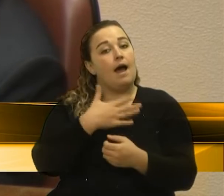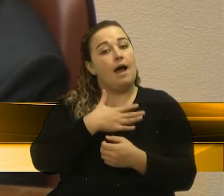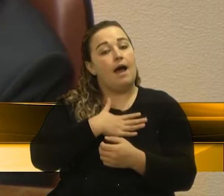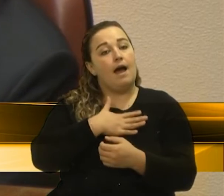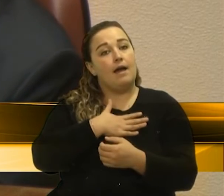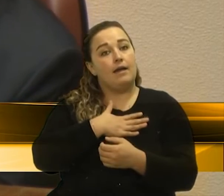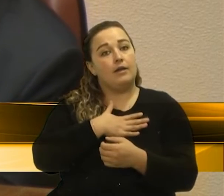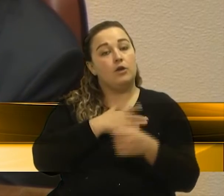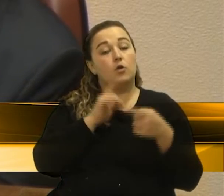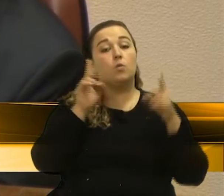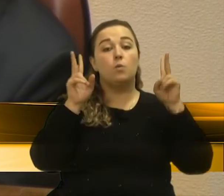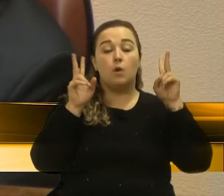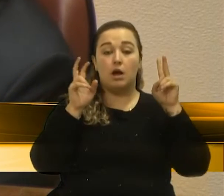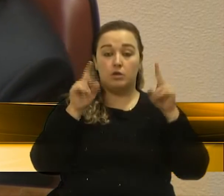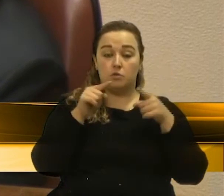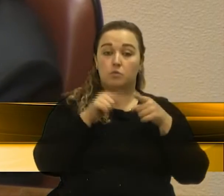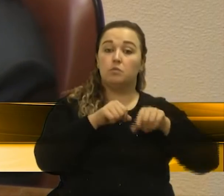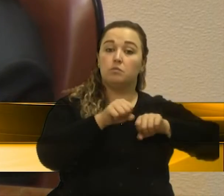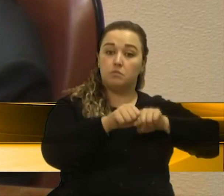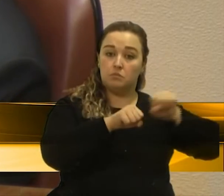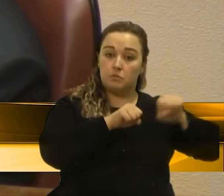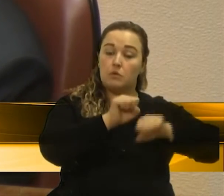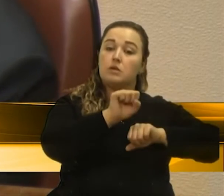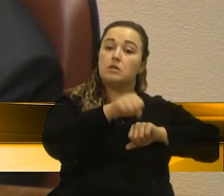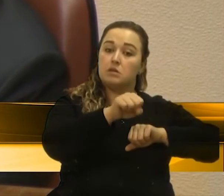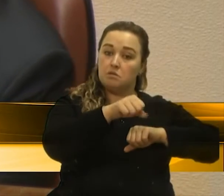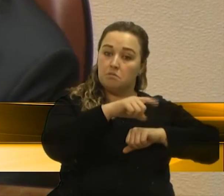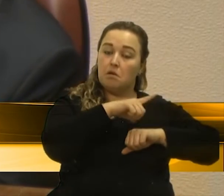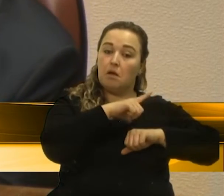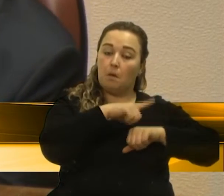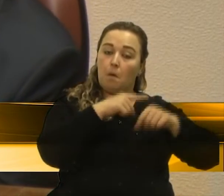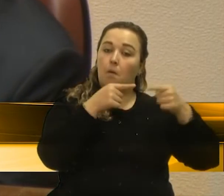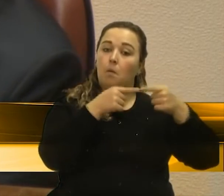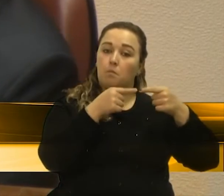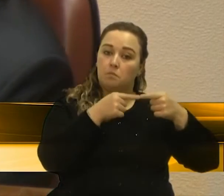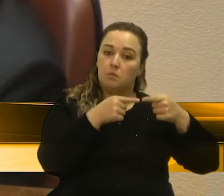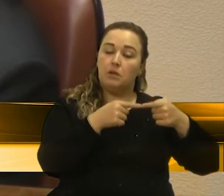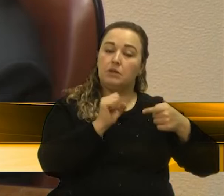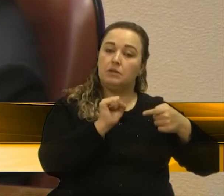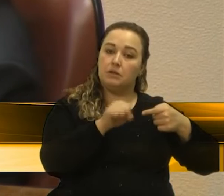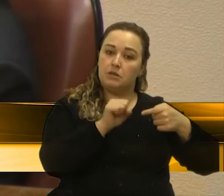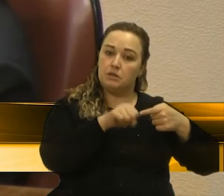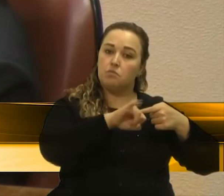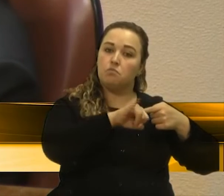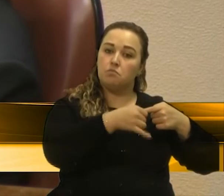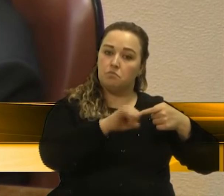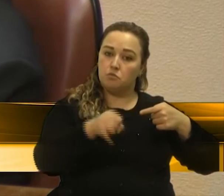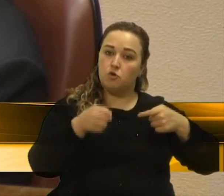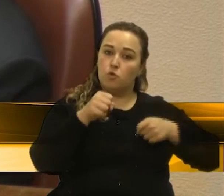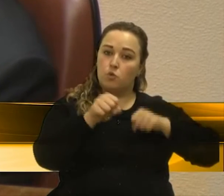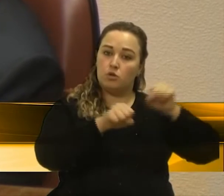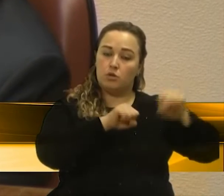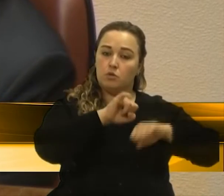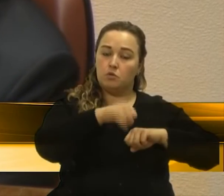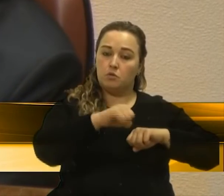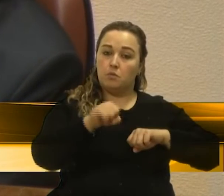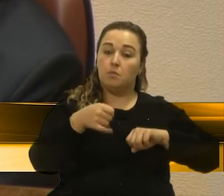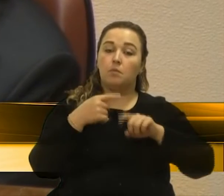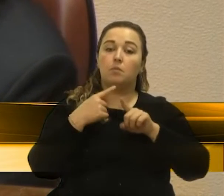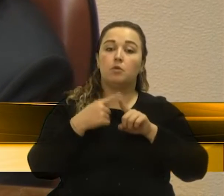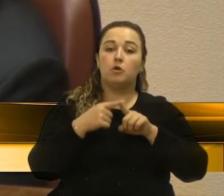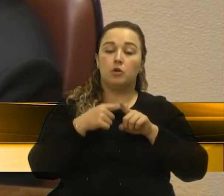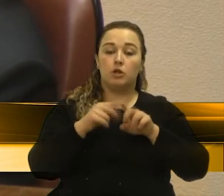o lutador de jiu-jitsu, sim, tem muita propriedade, porque nós chamamos todos os lutadores da guarda, nos